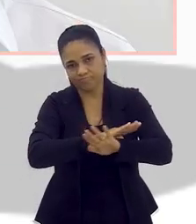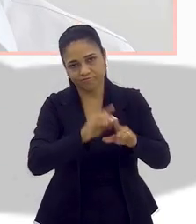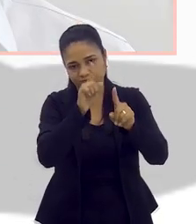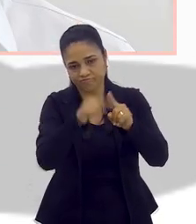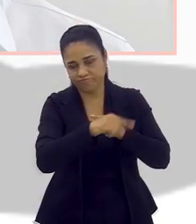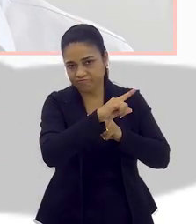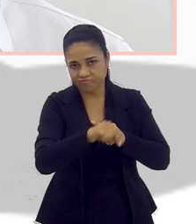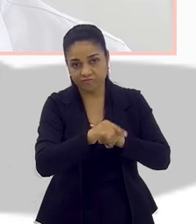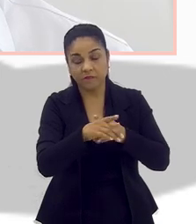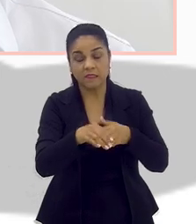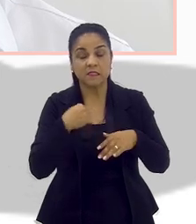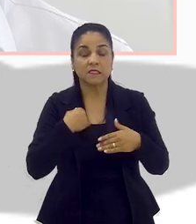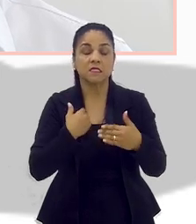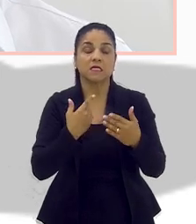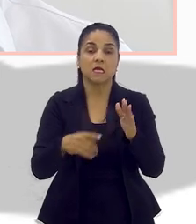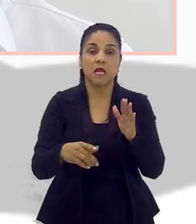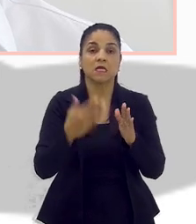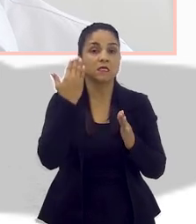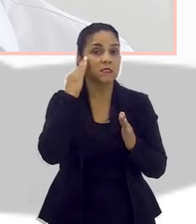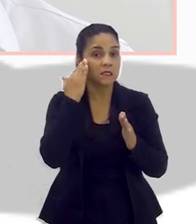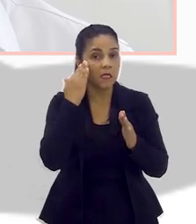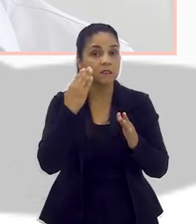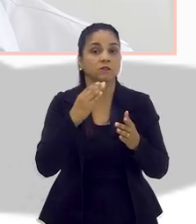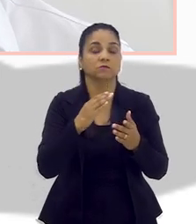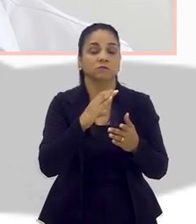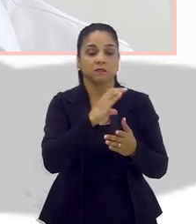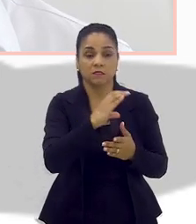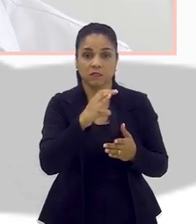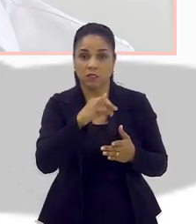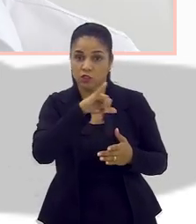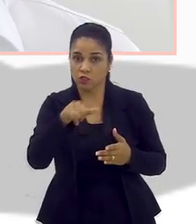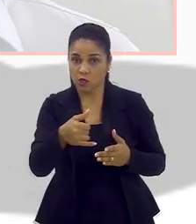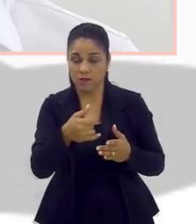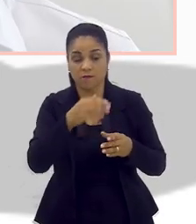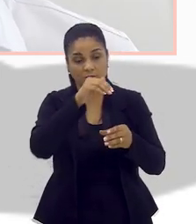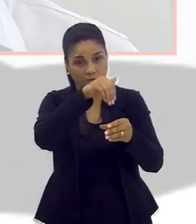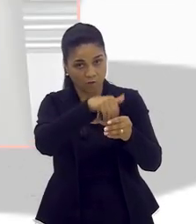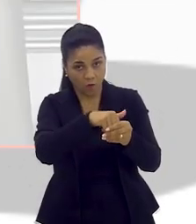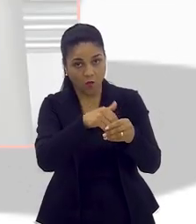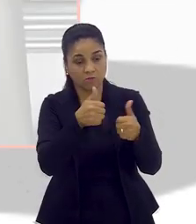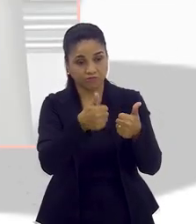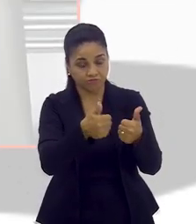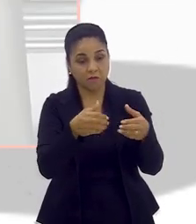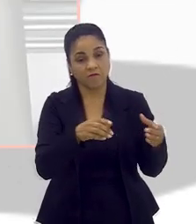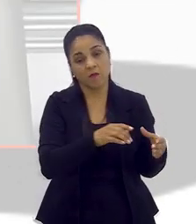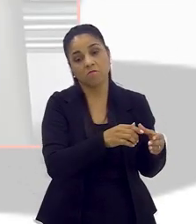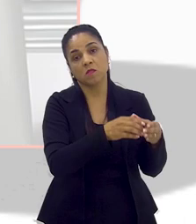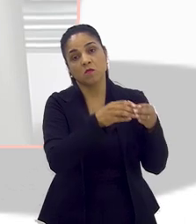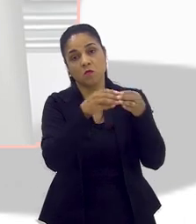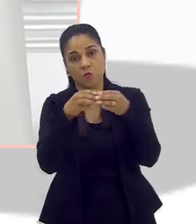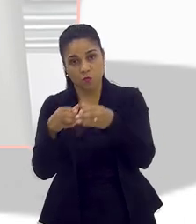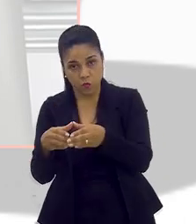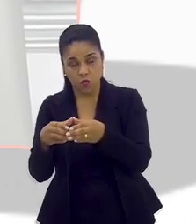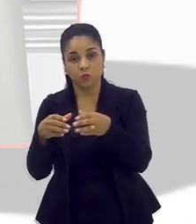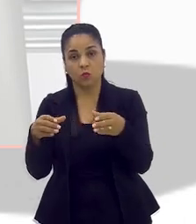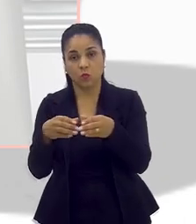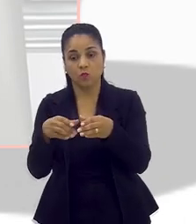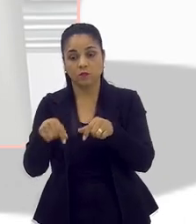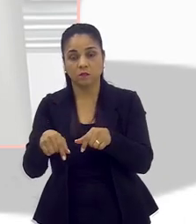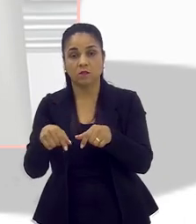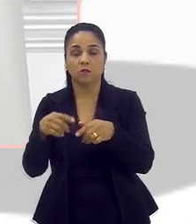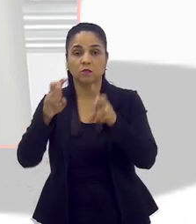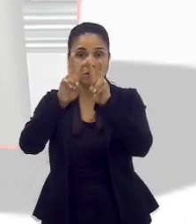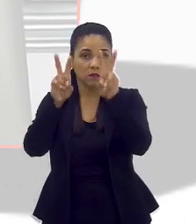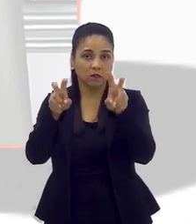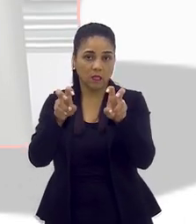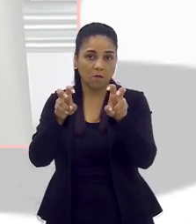entende que a lei não é inconstitucional, ela vai passar com tranquilidade na CCJ, mas depois vai passar por outras comissões, sempre as comissões pertinentes